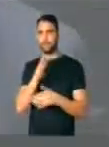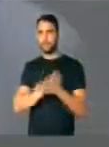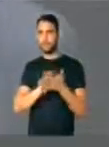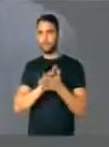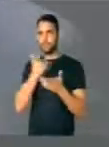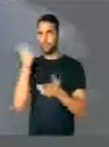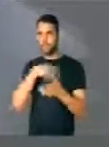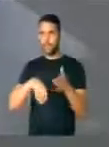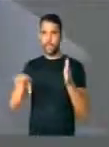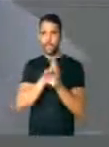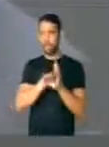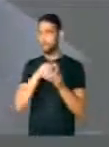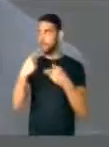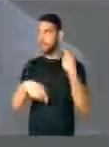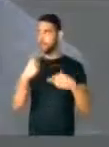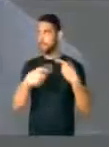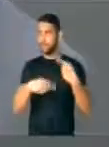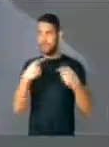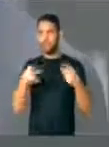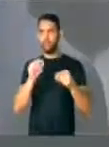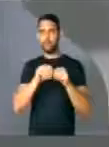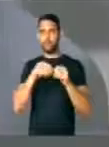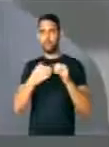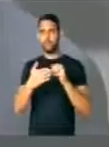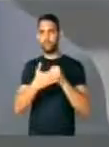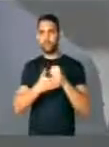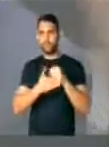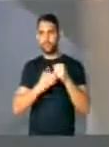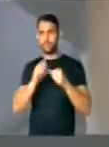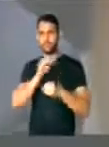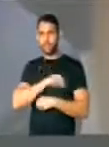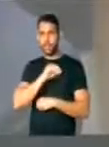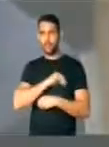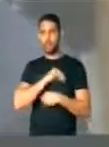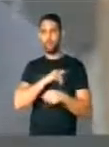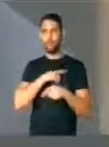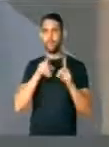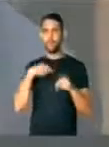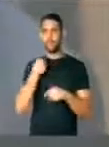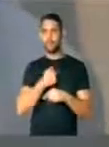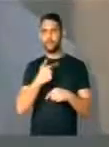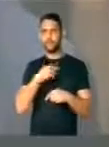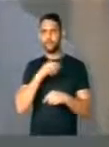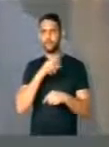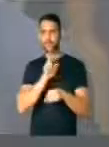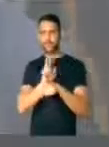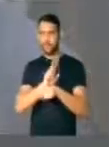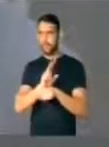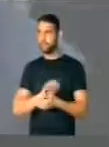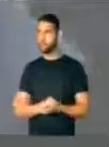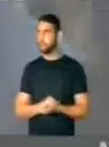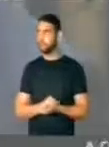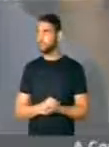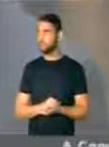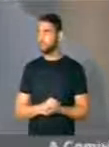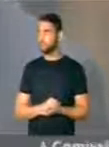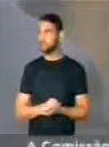tenhamos alcançado a discussão do piso salarial para os nossos vigilantes. Obrigado.